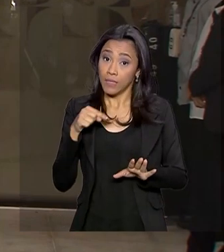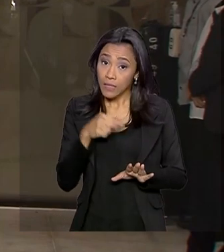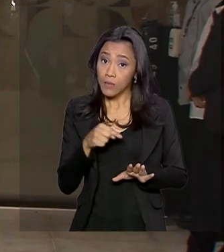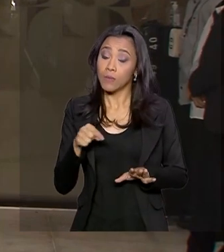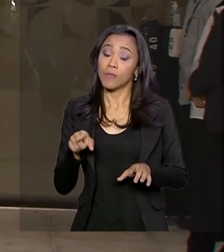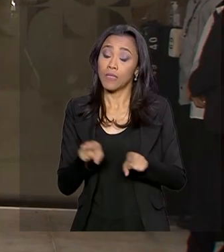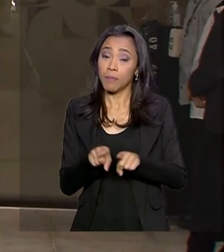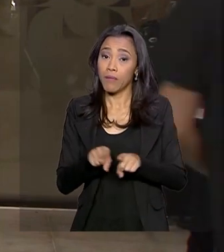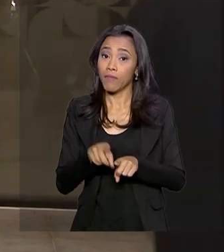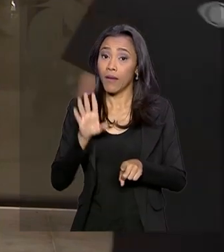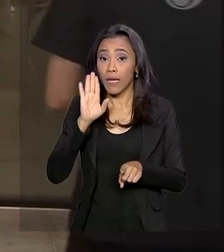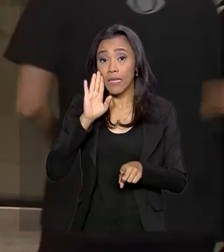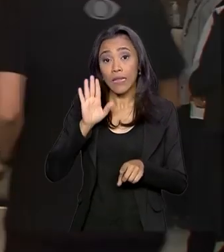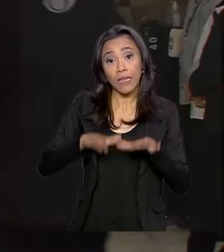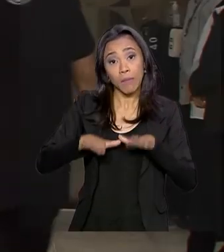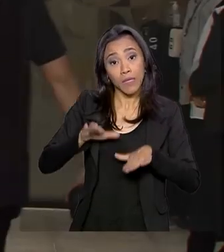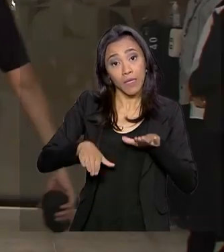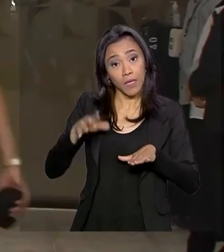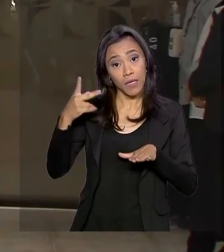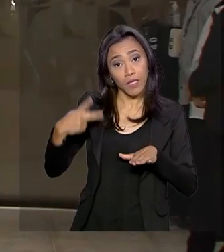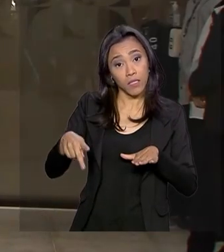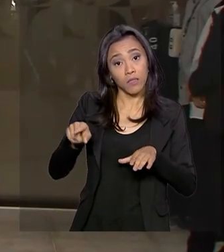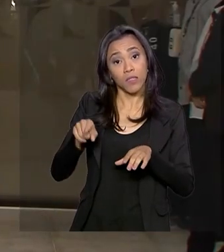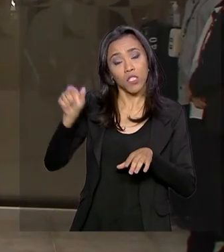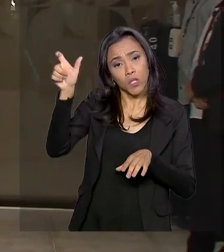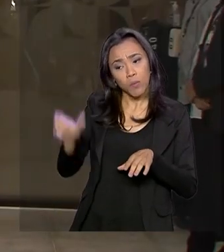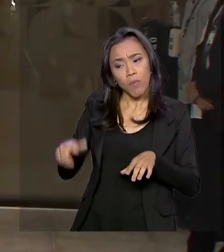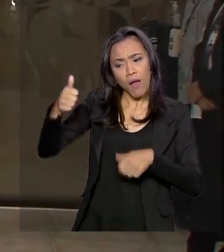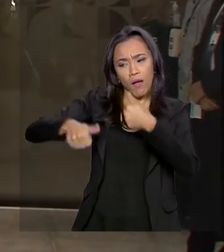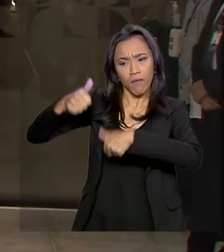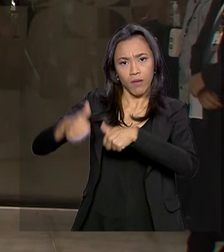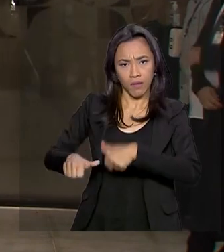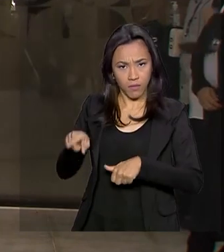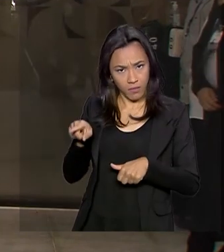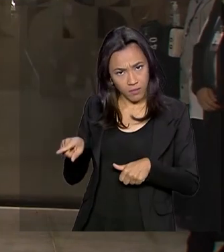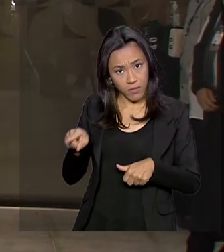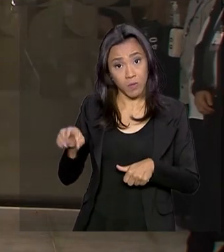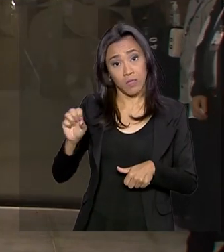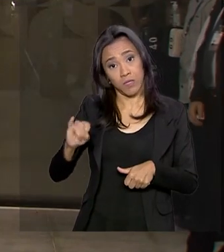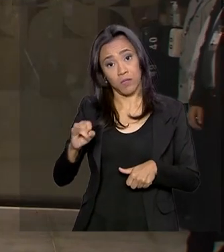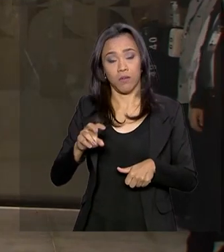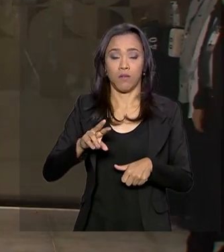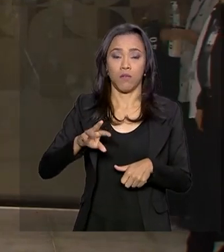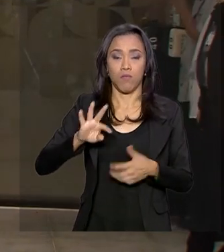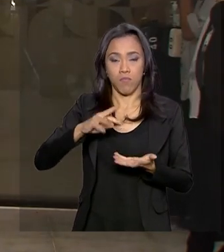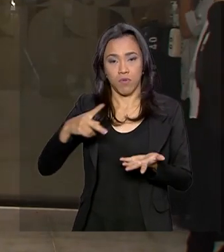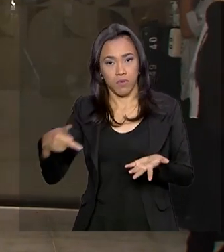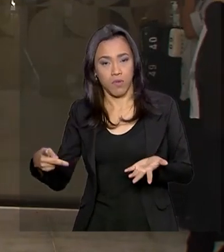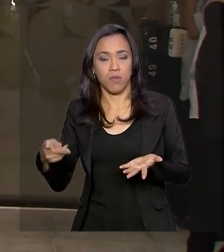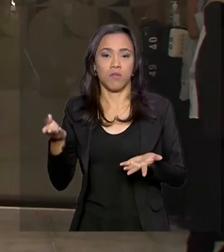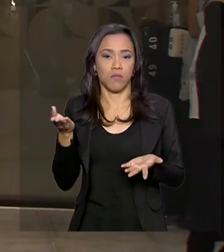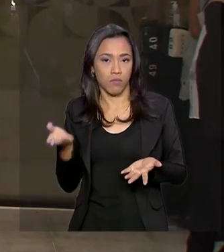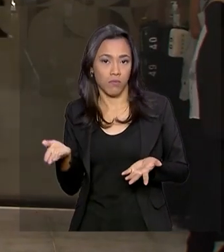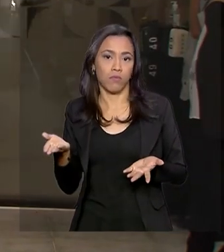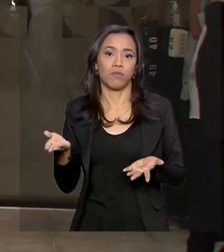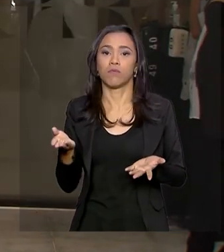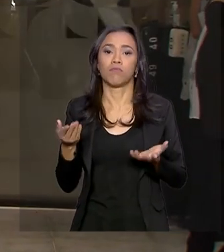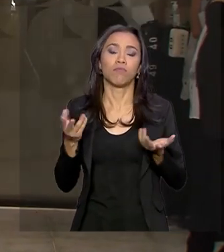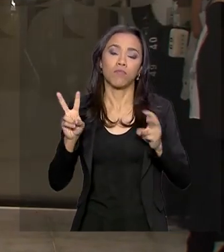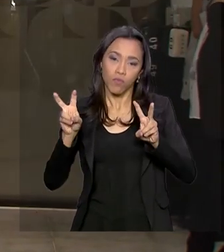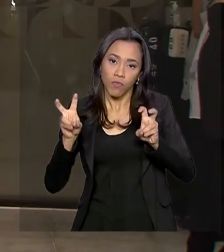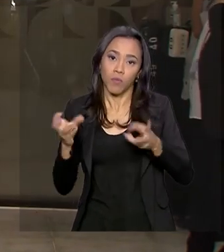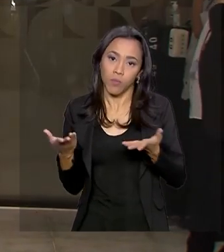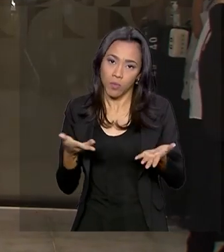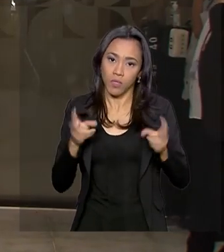depende de uma avaliação clínica e não há nenhuma informação confirmada neste momento sobre este assunto.